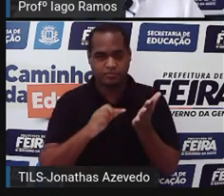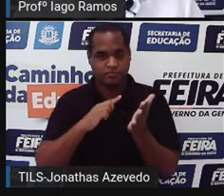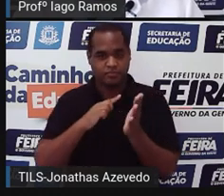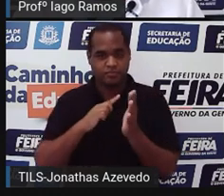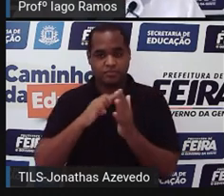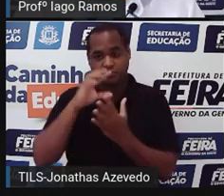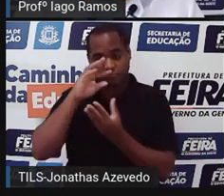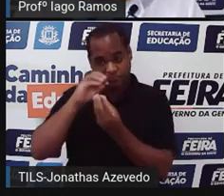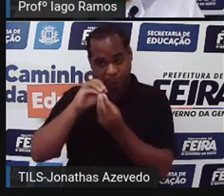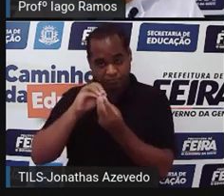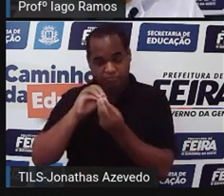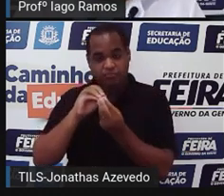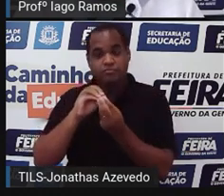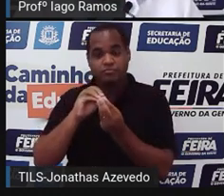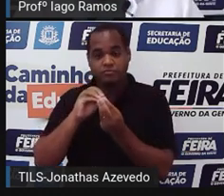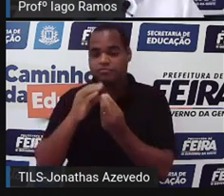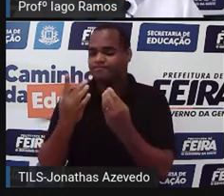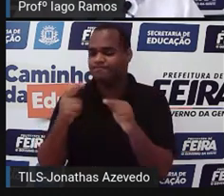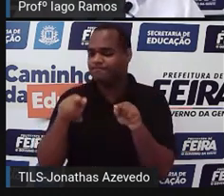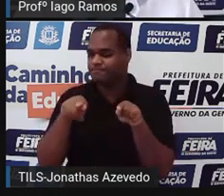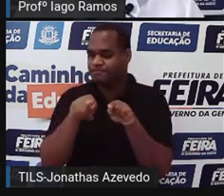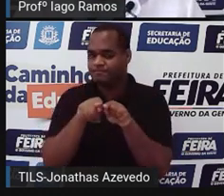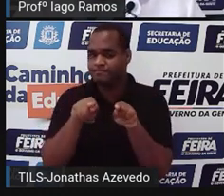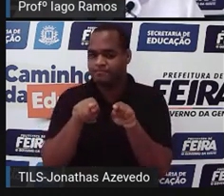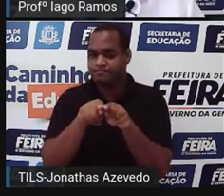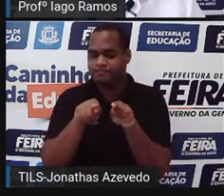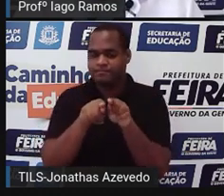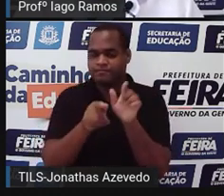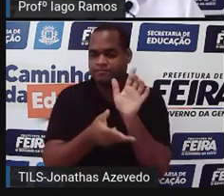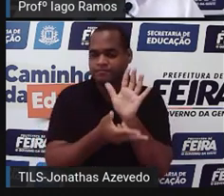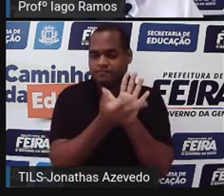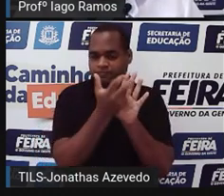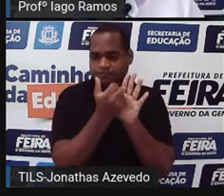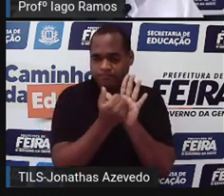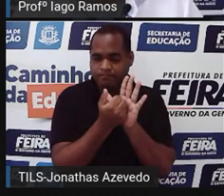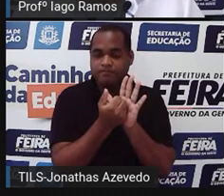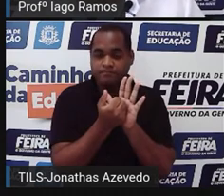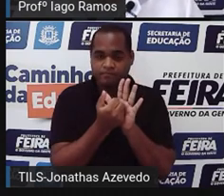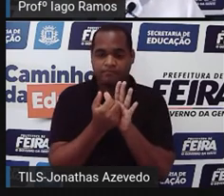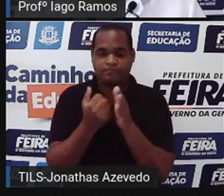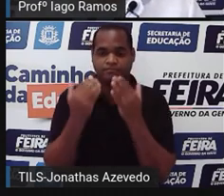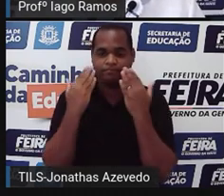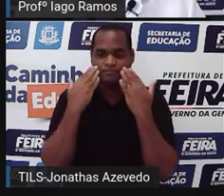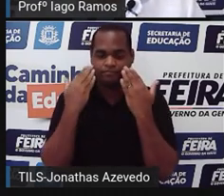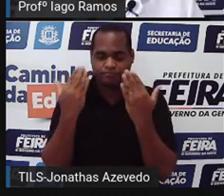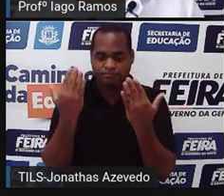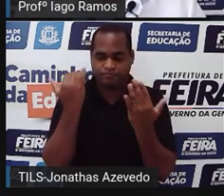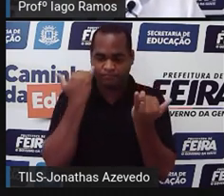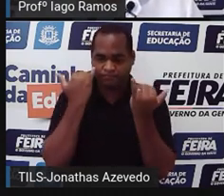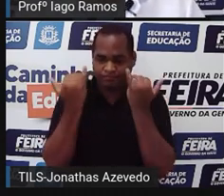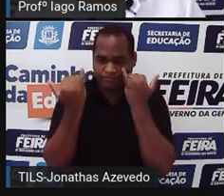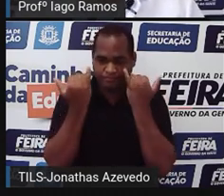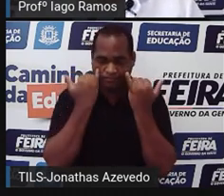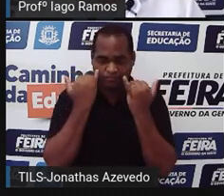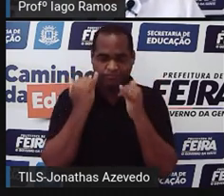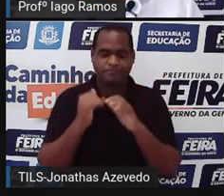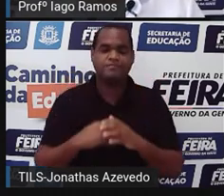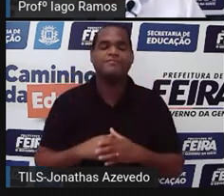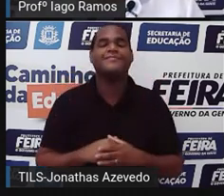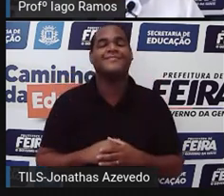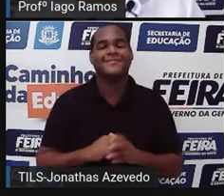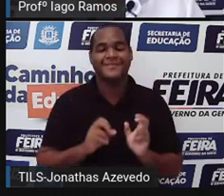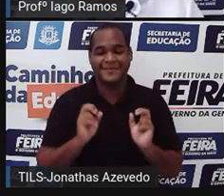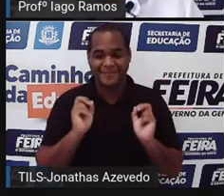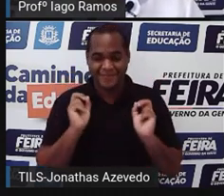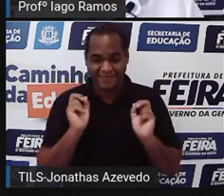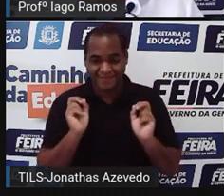formas resumidas e ilustradas de representar informações. Tá bom?